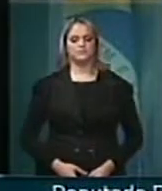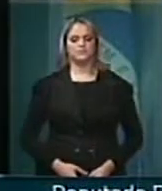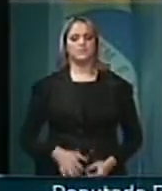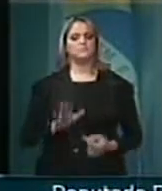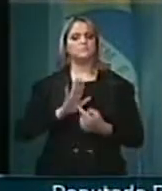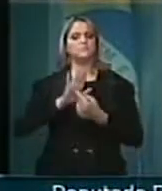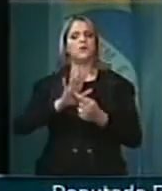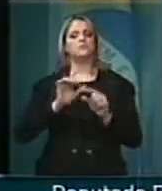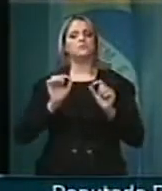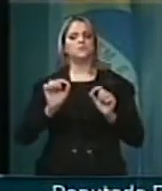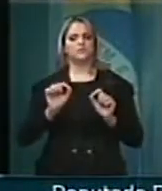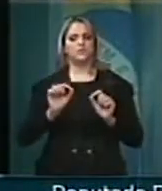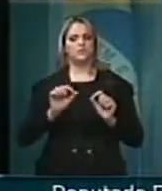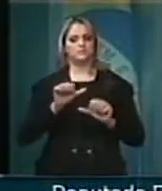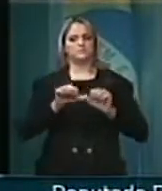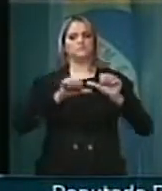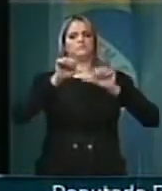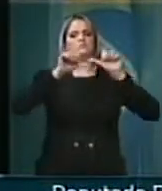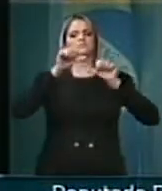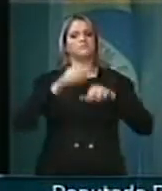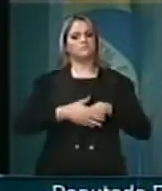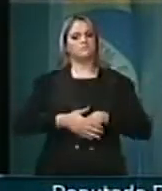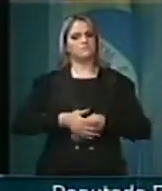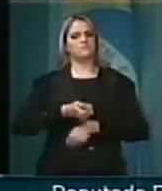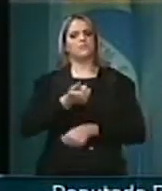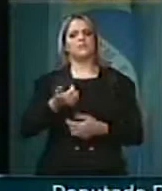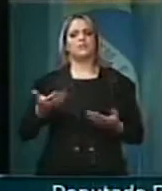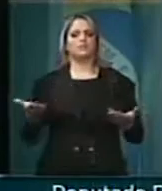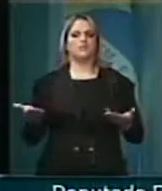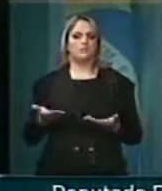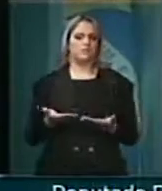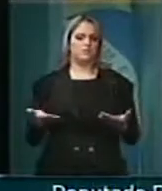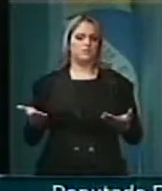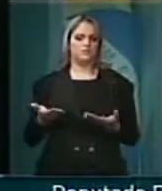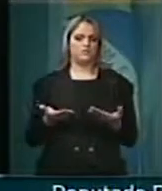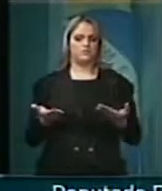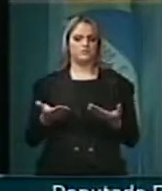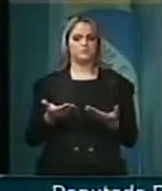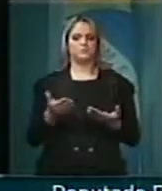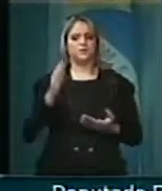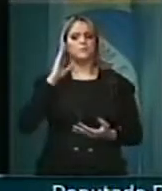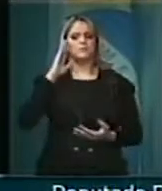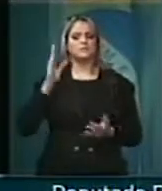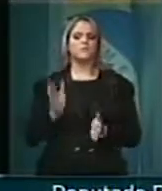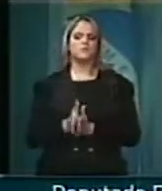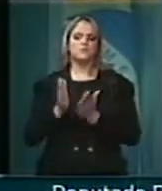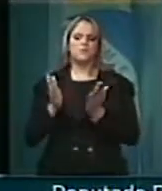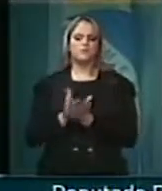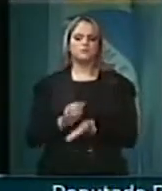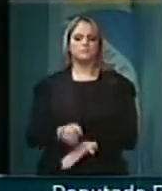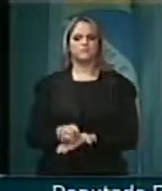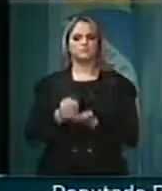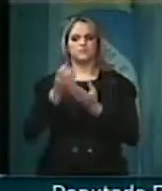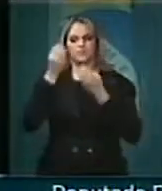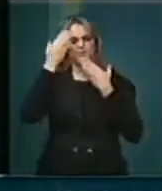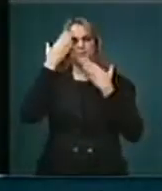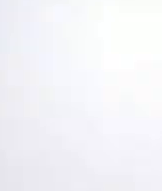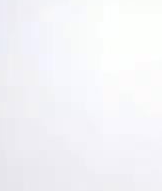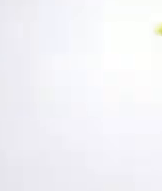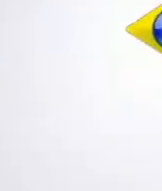demonstra uma recuperação efetiva do ganho, principalmente das classes mais pobres do nosso país. Muito obrigado.